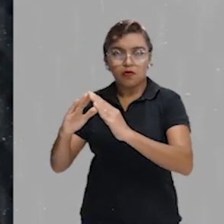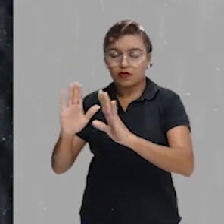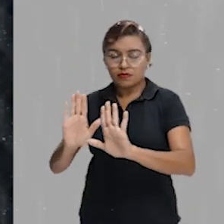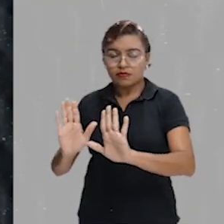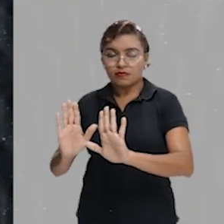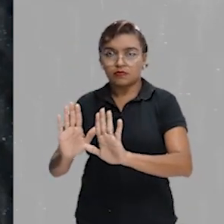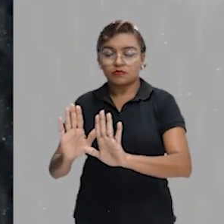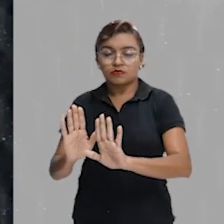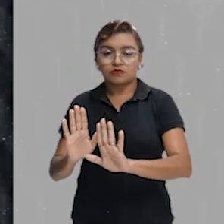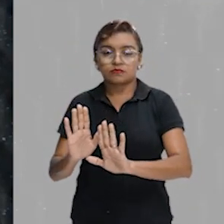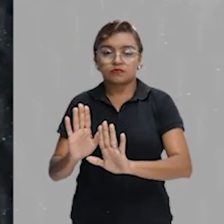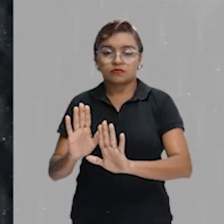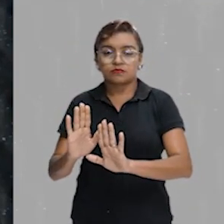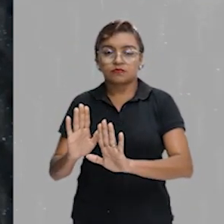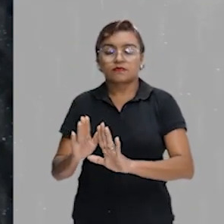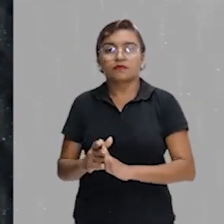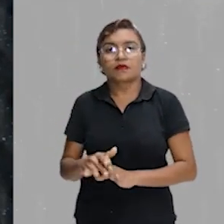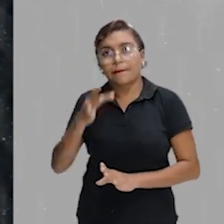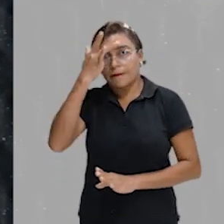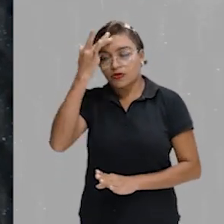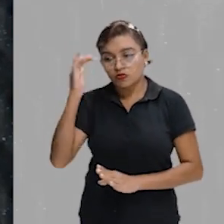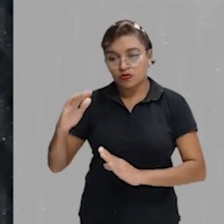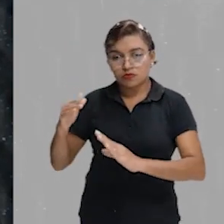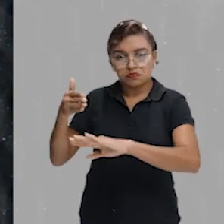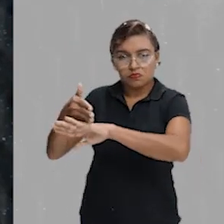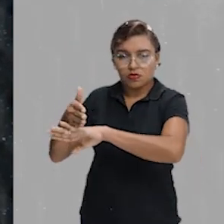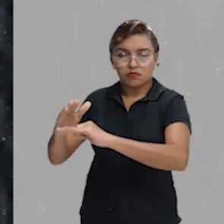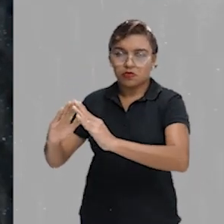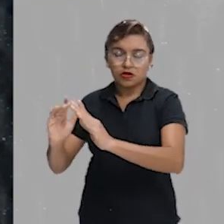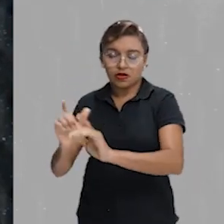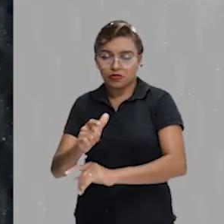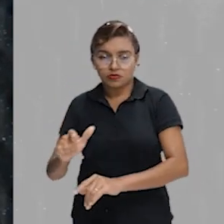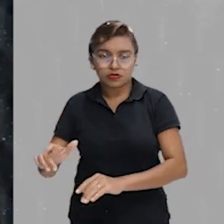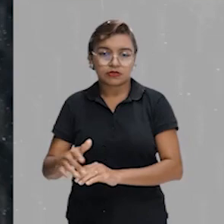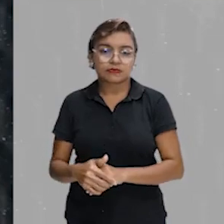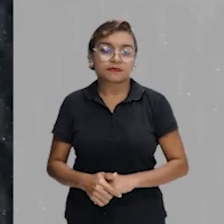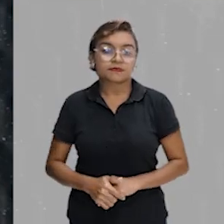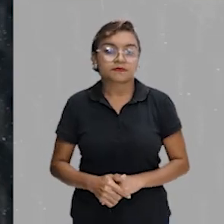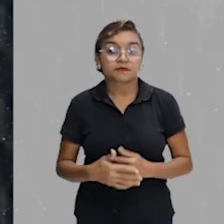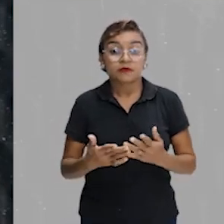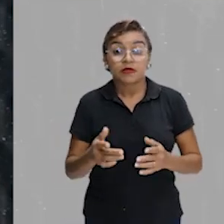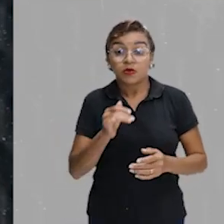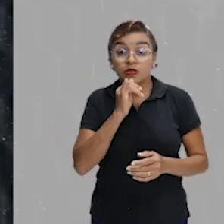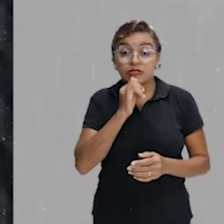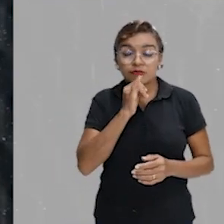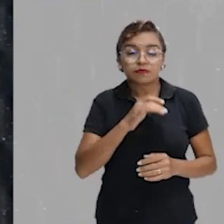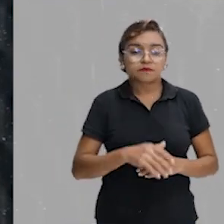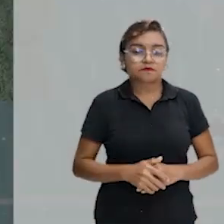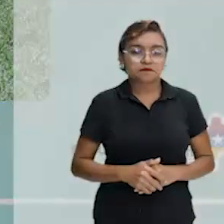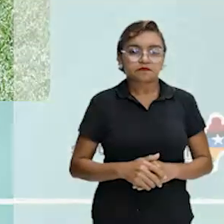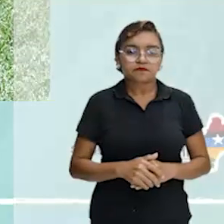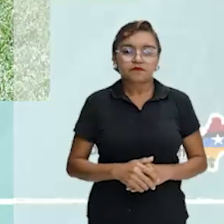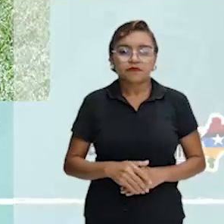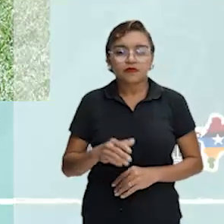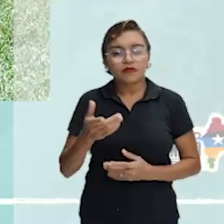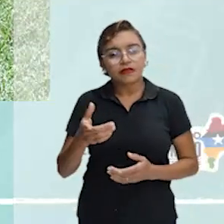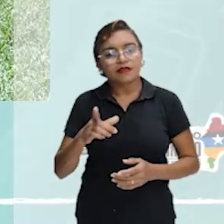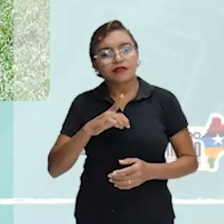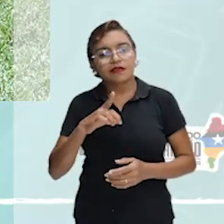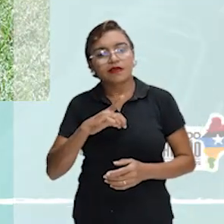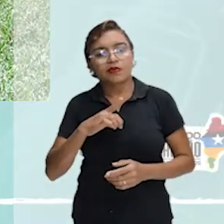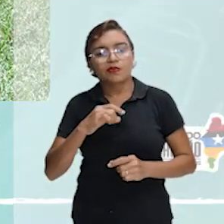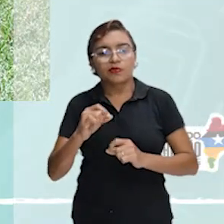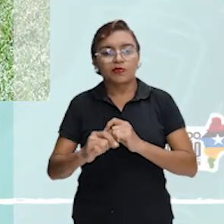a fauna ali, ela é bem mais conservada, porque não tem intervenção do homem. Aí, eu trouxe para vocês a curiosa